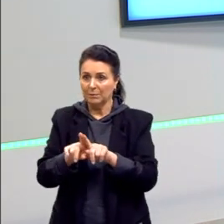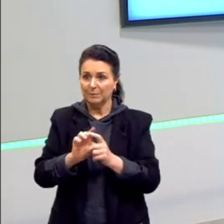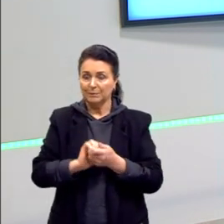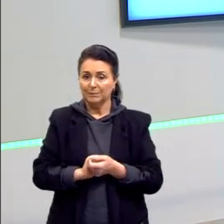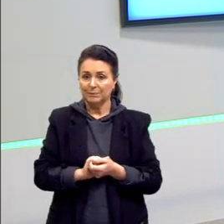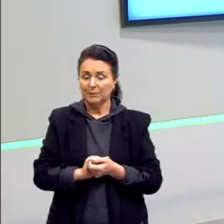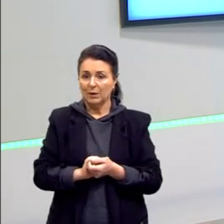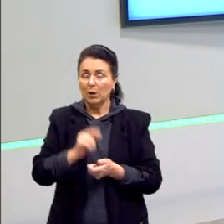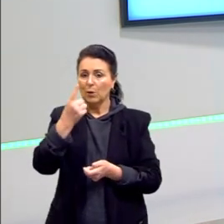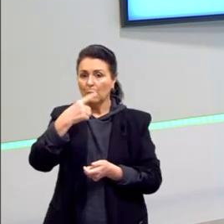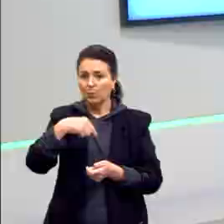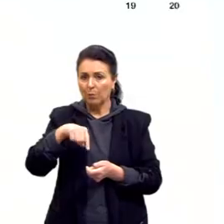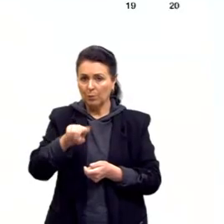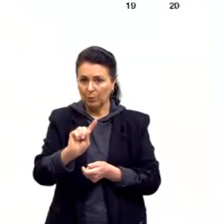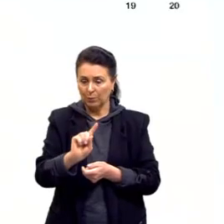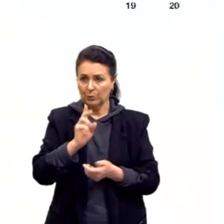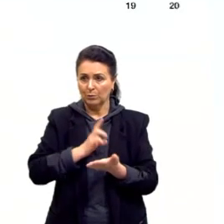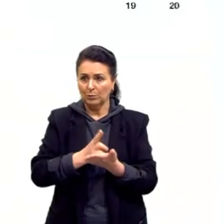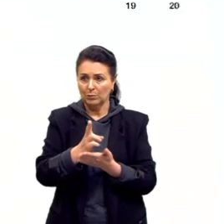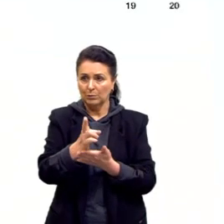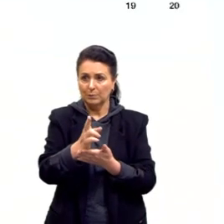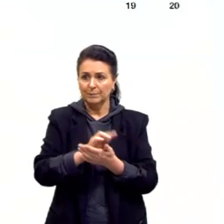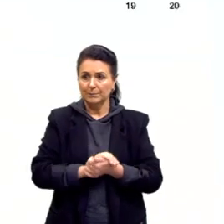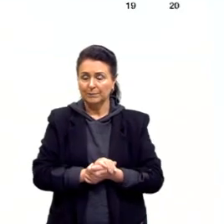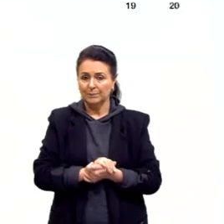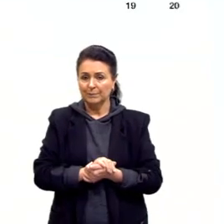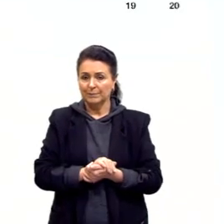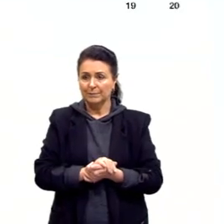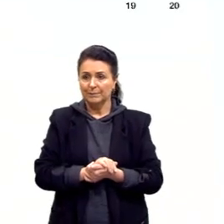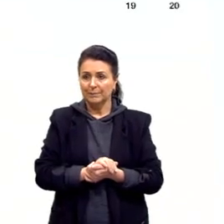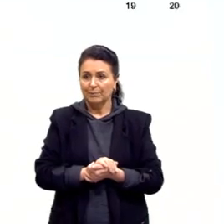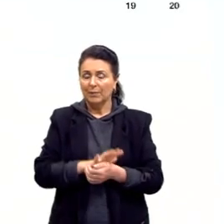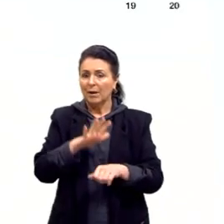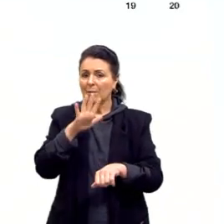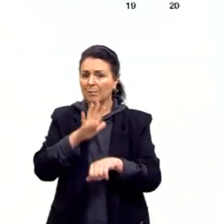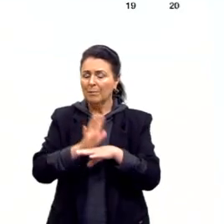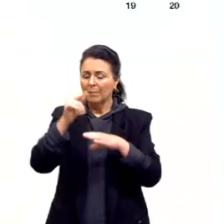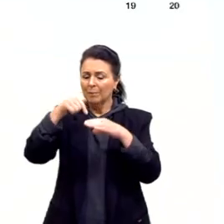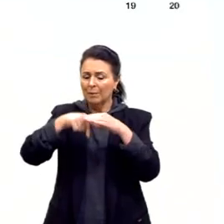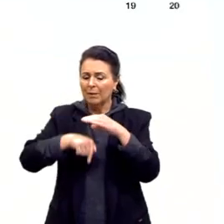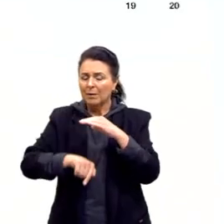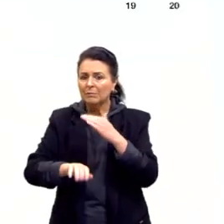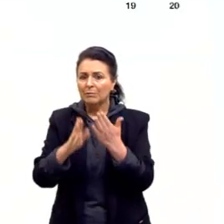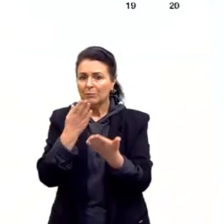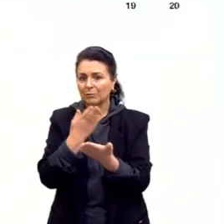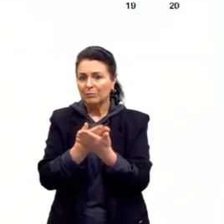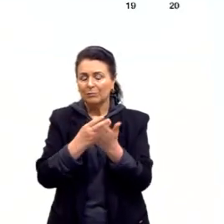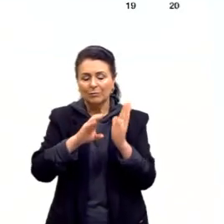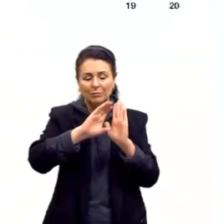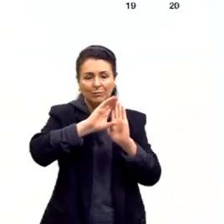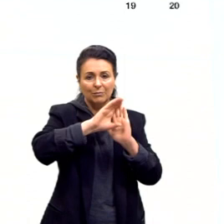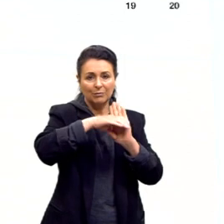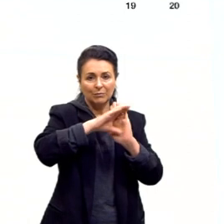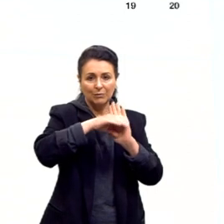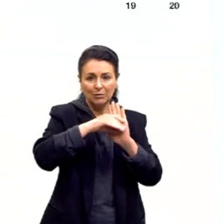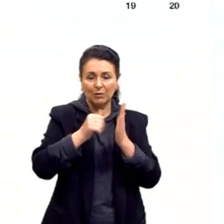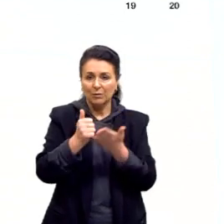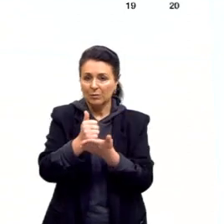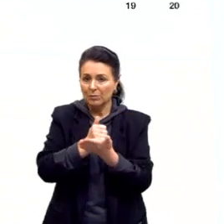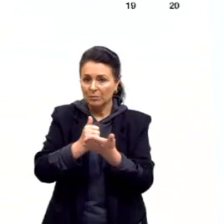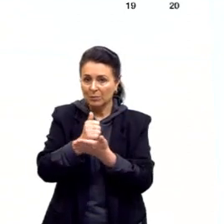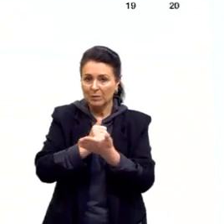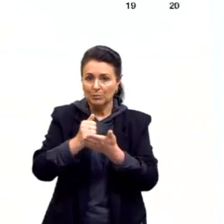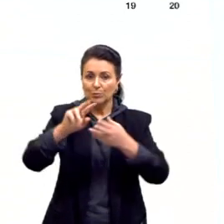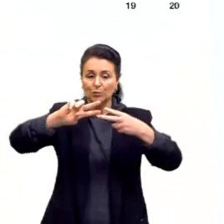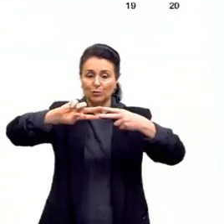Aqui no próximo slide, então, a gente pode ver mais uns conceitos básicos de